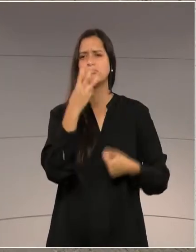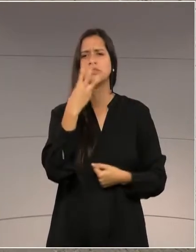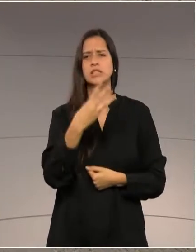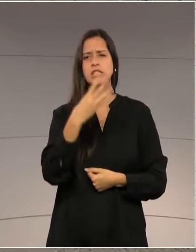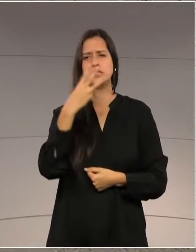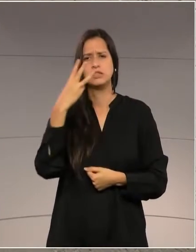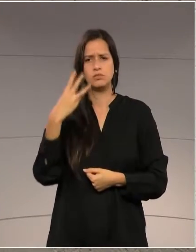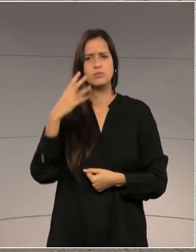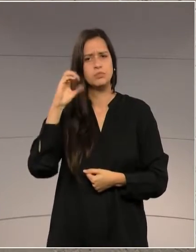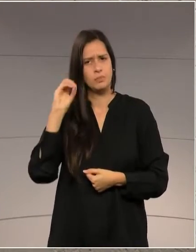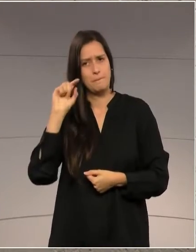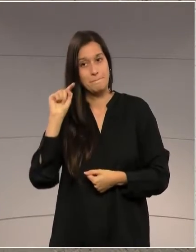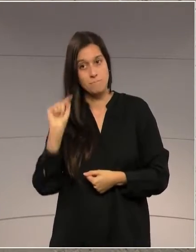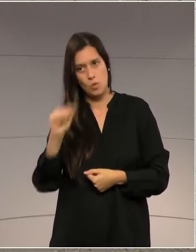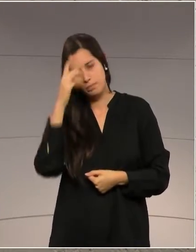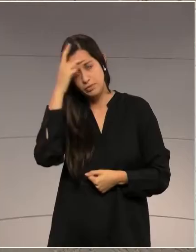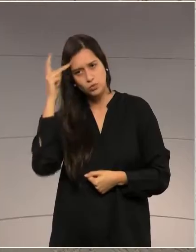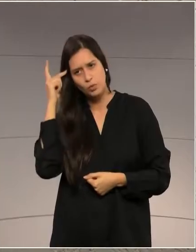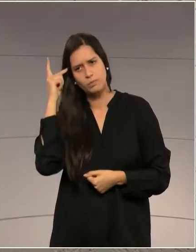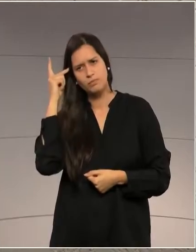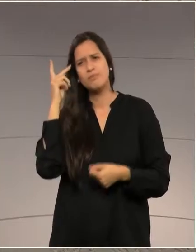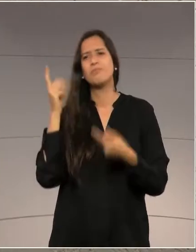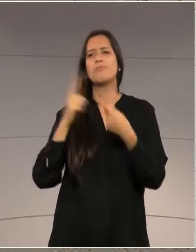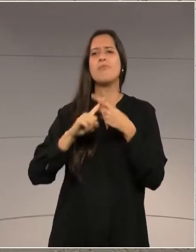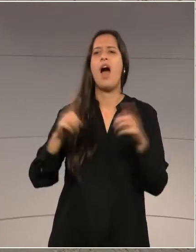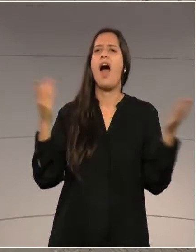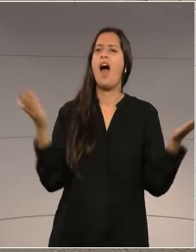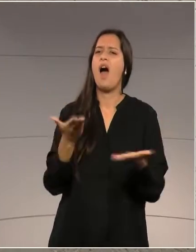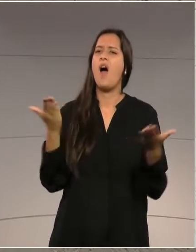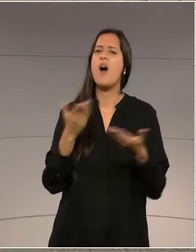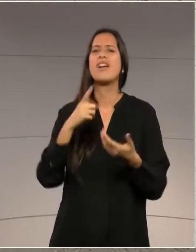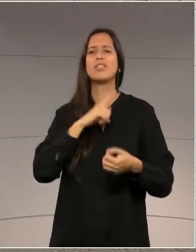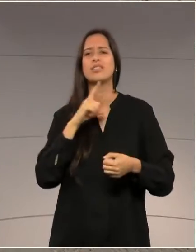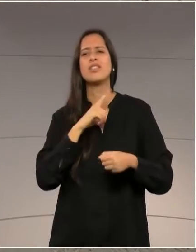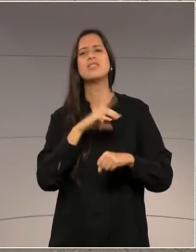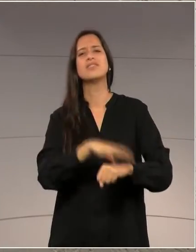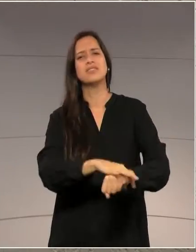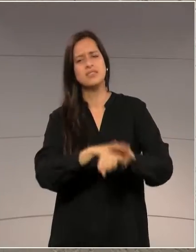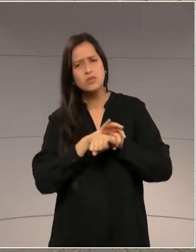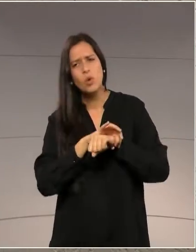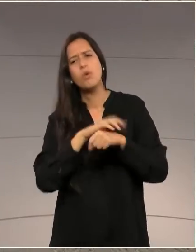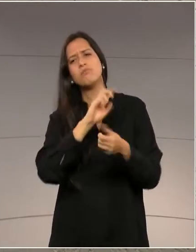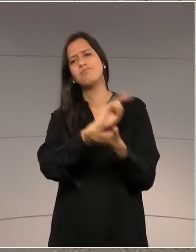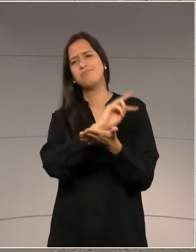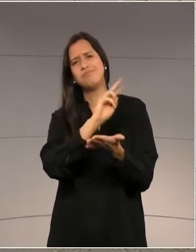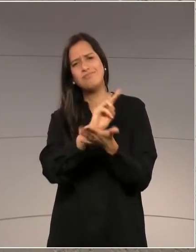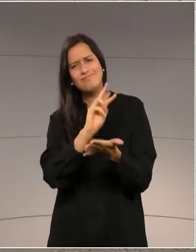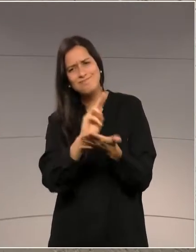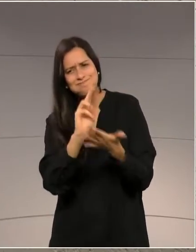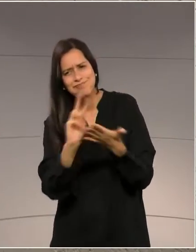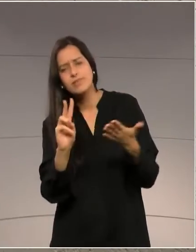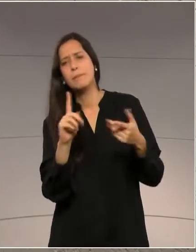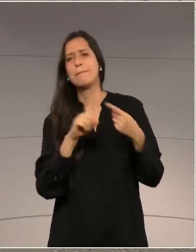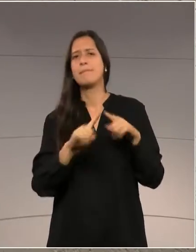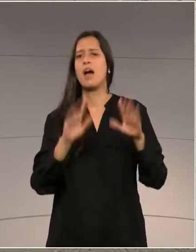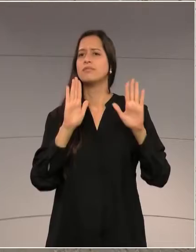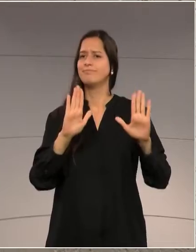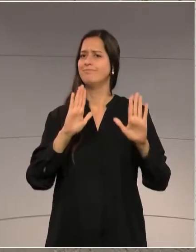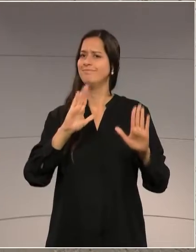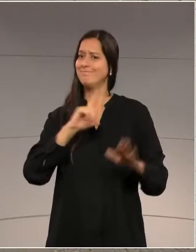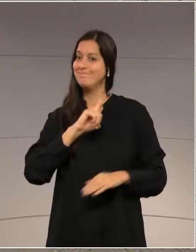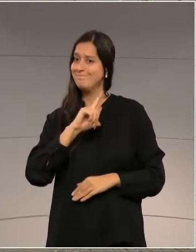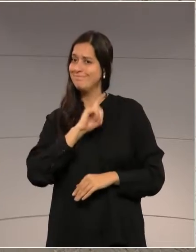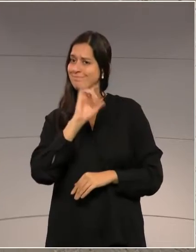dizem o seguinte, ah, mas tem outros tipos de seguro. Os outros tipos de seguro, deputado Evandro, são só 20% dos